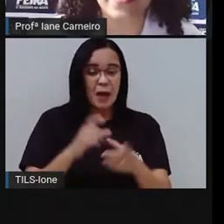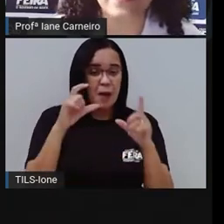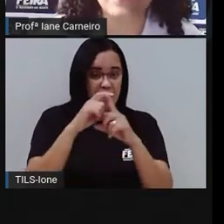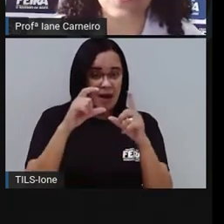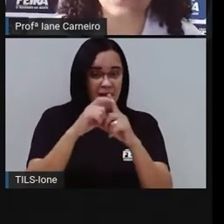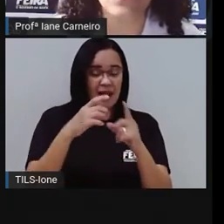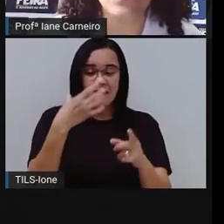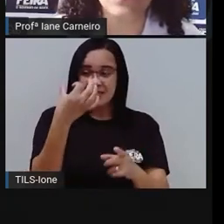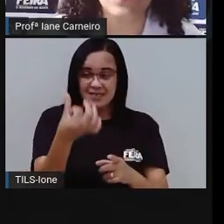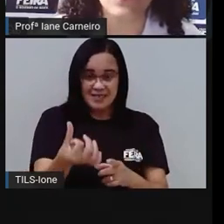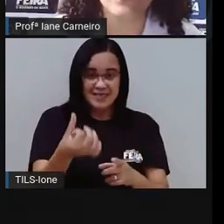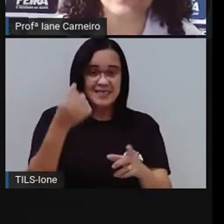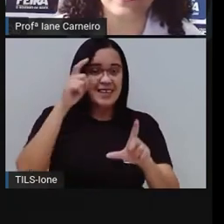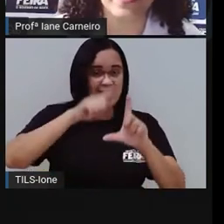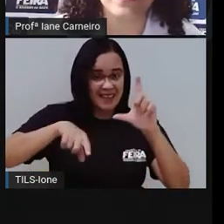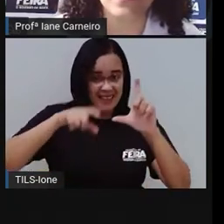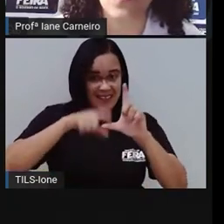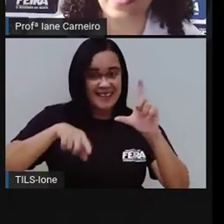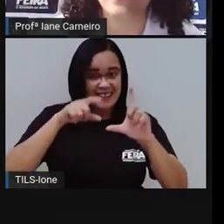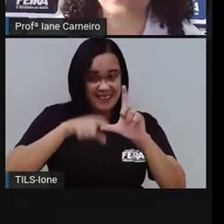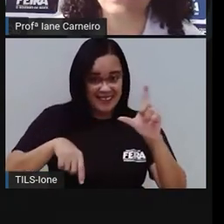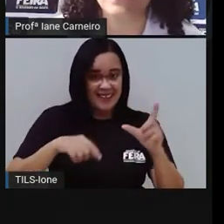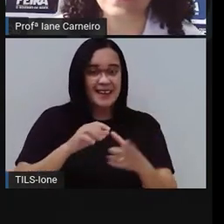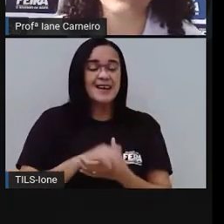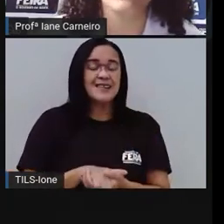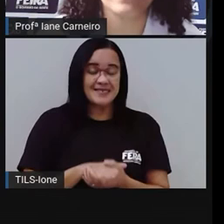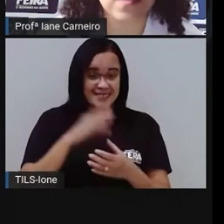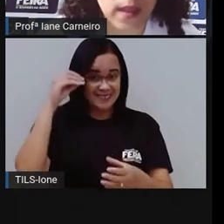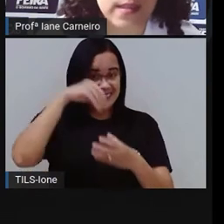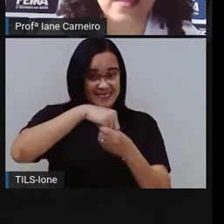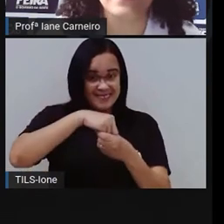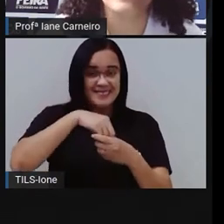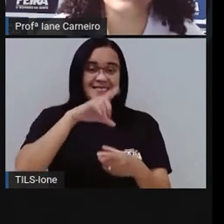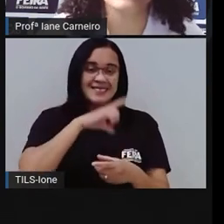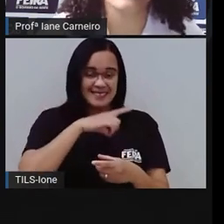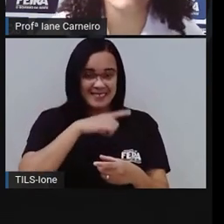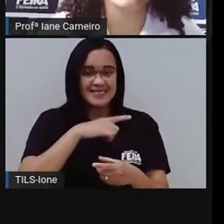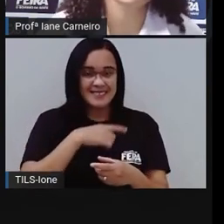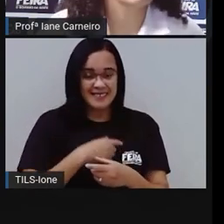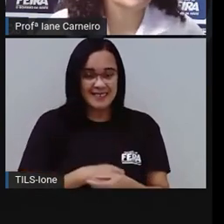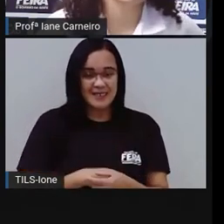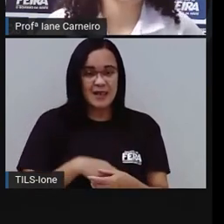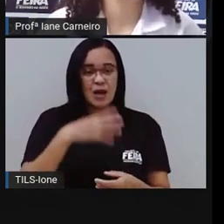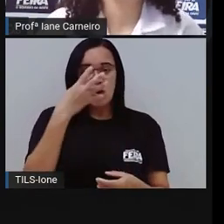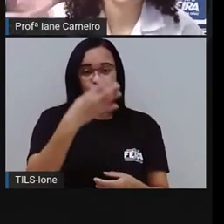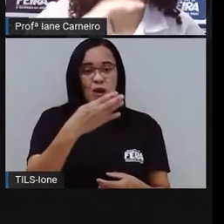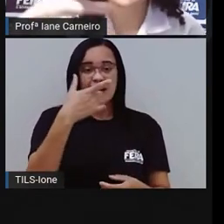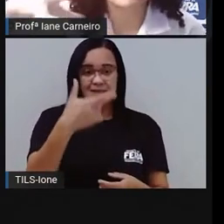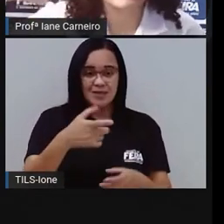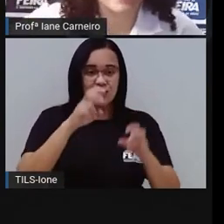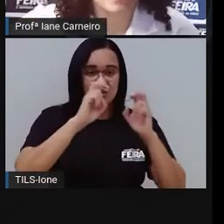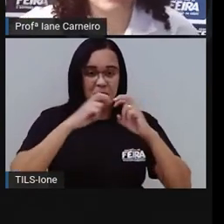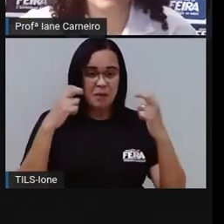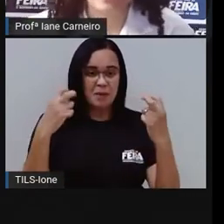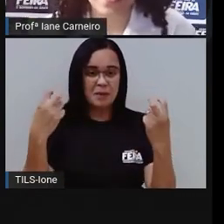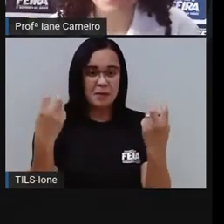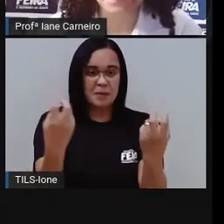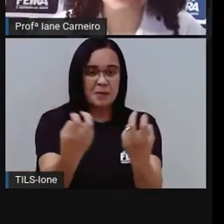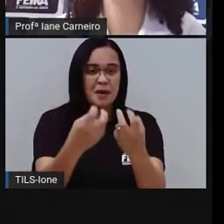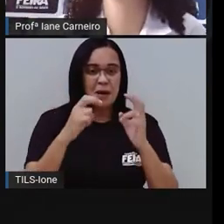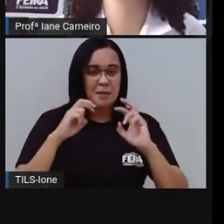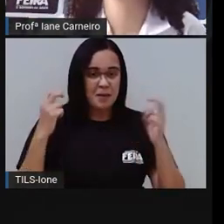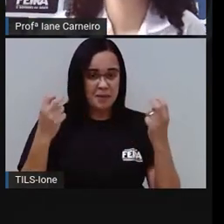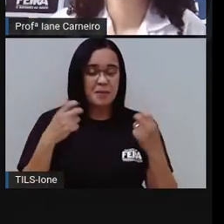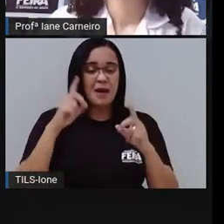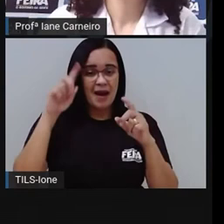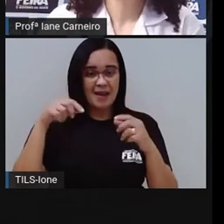seis letras, ó. Um, dois, três, quatro, cinco, seis. E tem 42 acentos, que são as cadeiras. Tá certo?